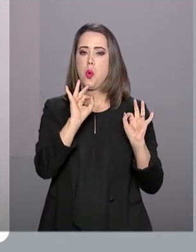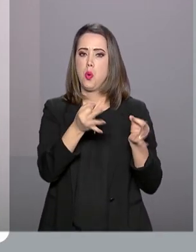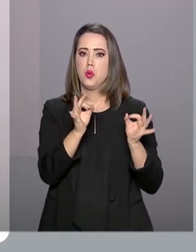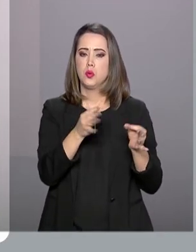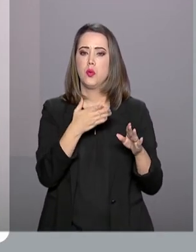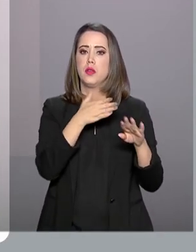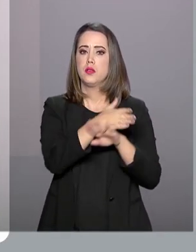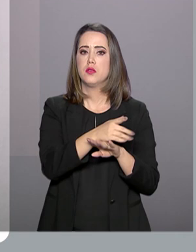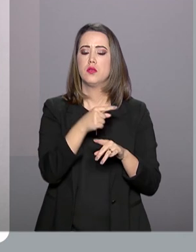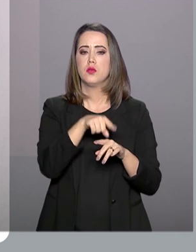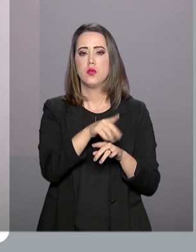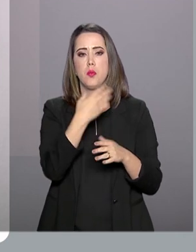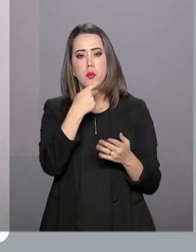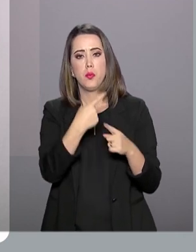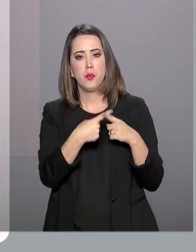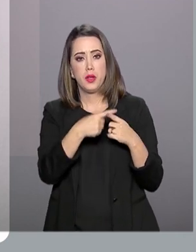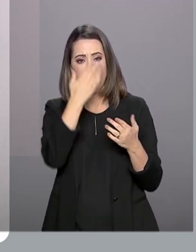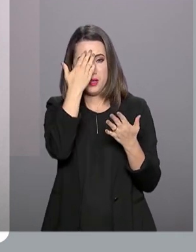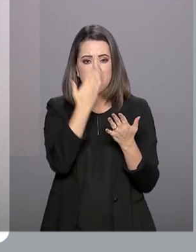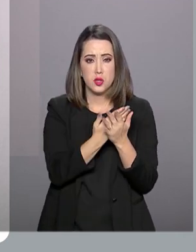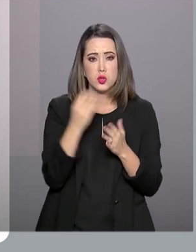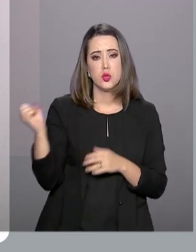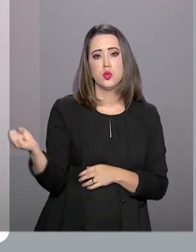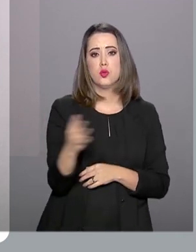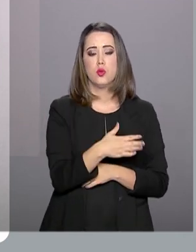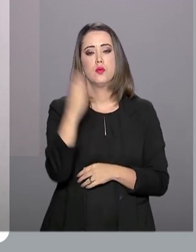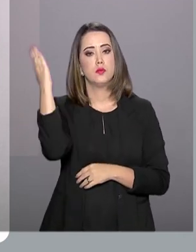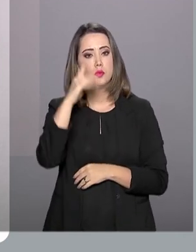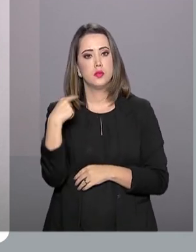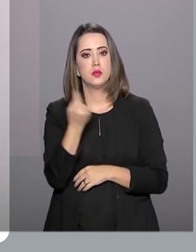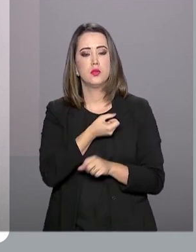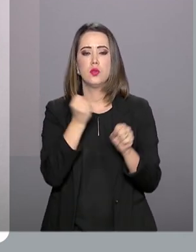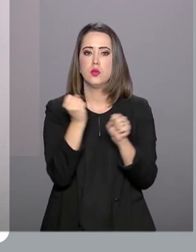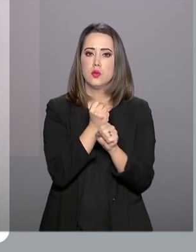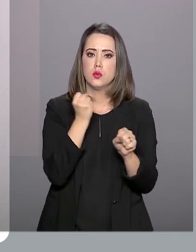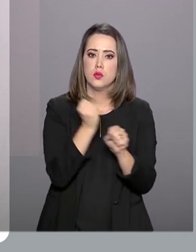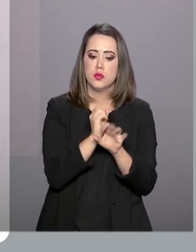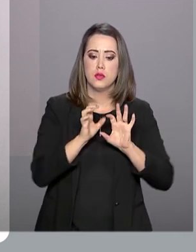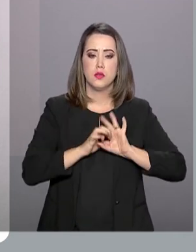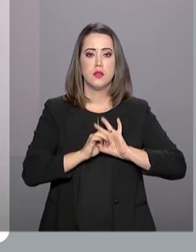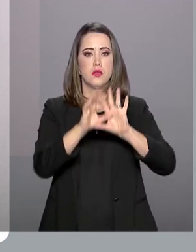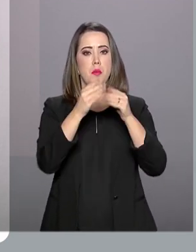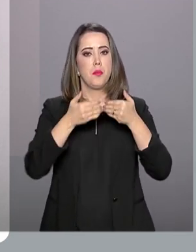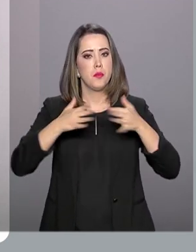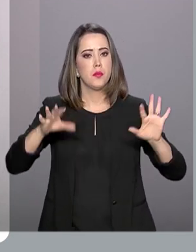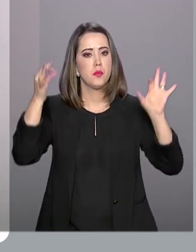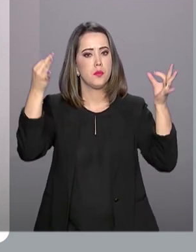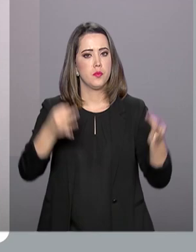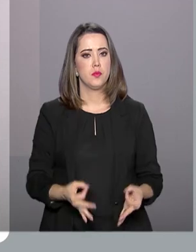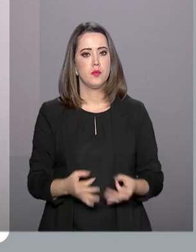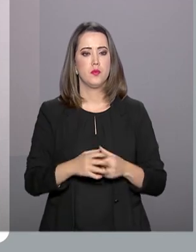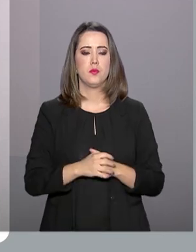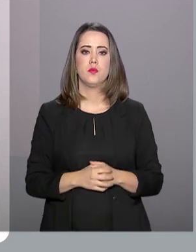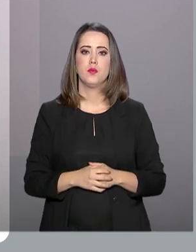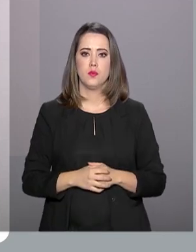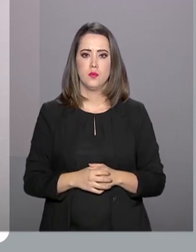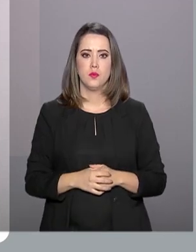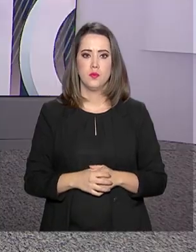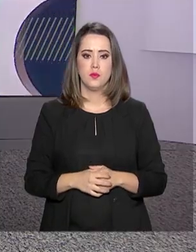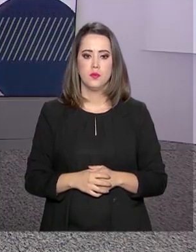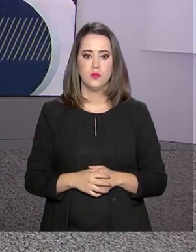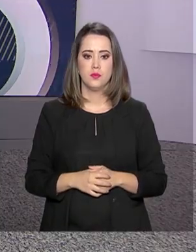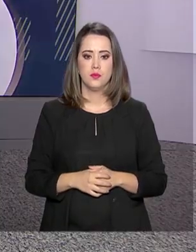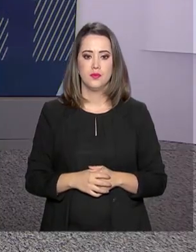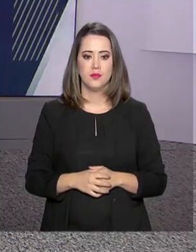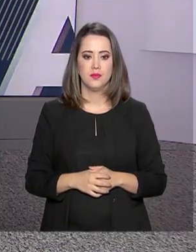nossa entrada fruto da confiança no novo Brasil que estamos construindo mais livre, aberto e também mais justo.